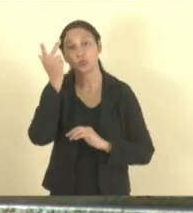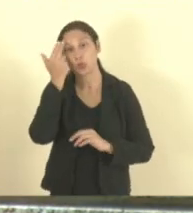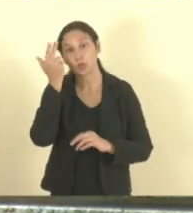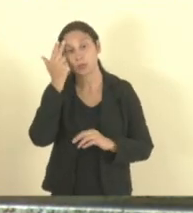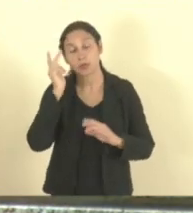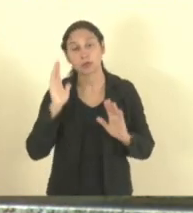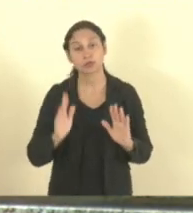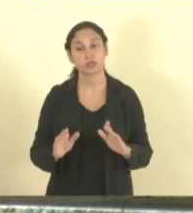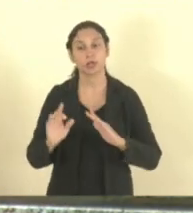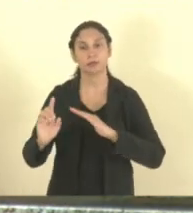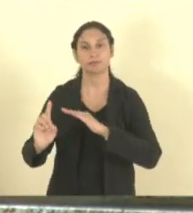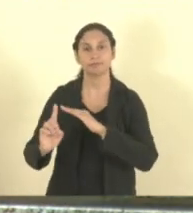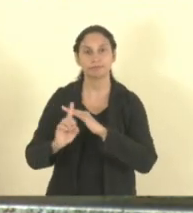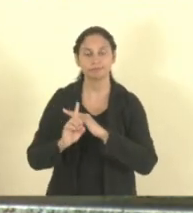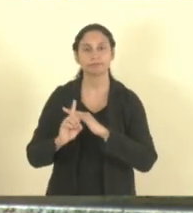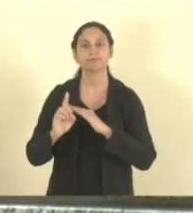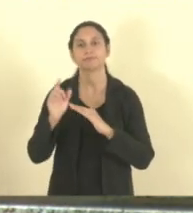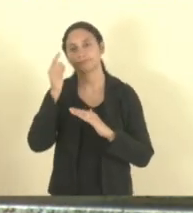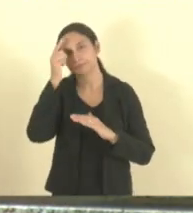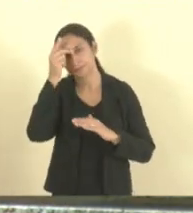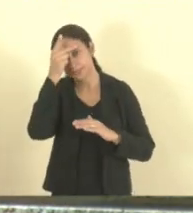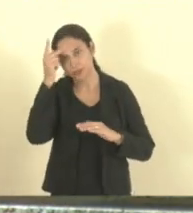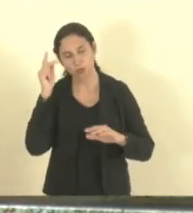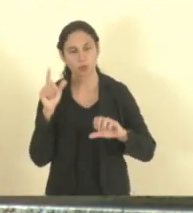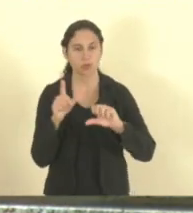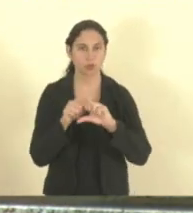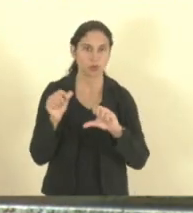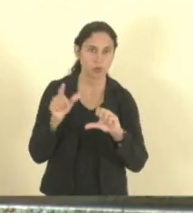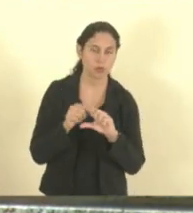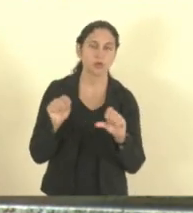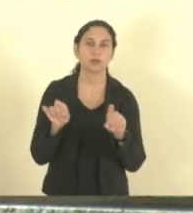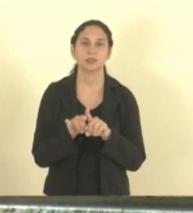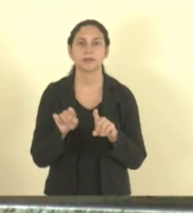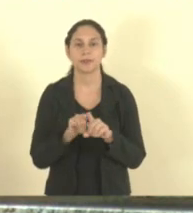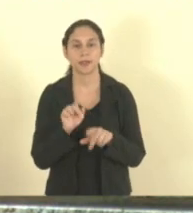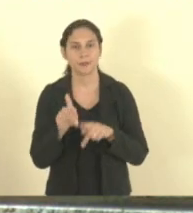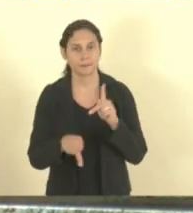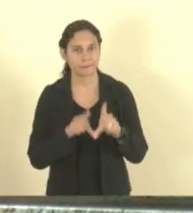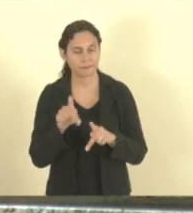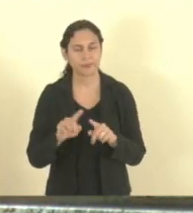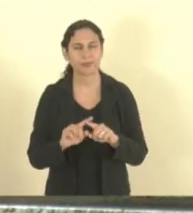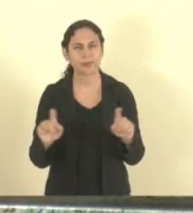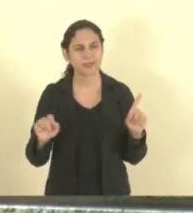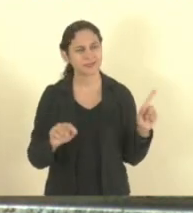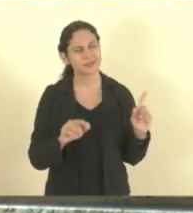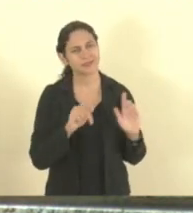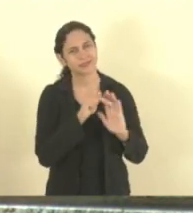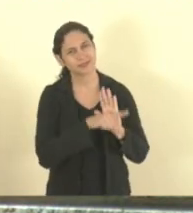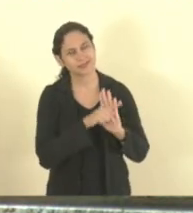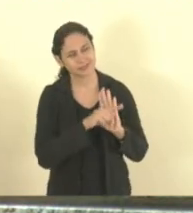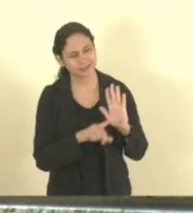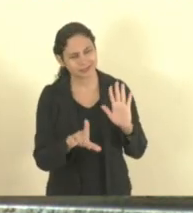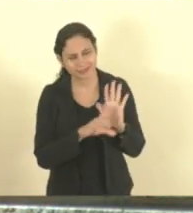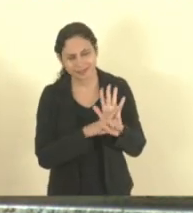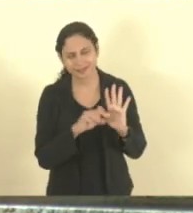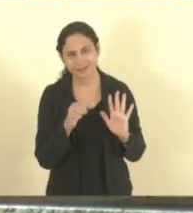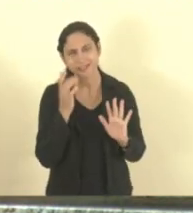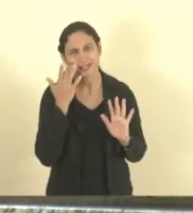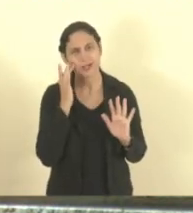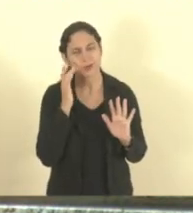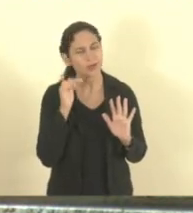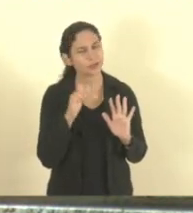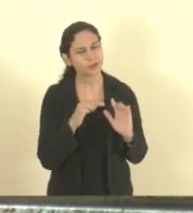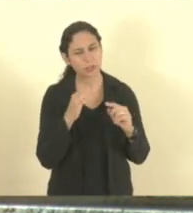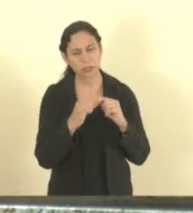dos comerciantes, dos empreendedores e da população que essa lei estaria invadindo drasticamente